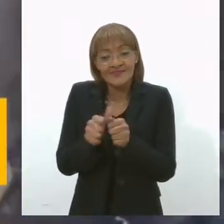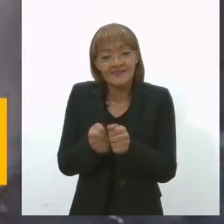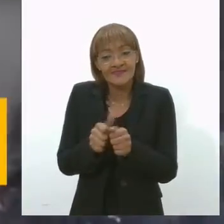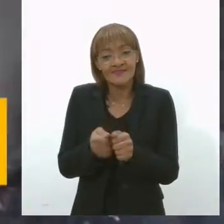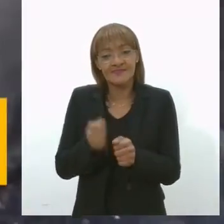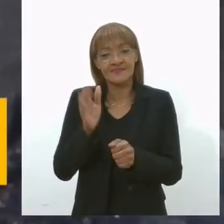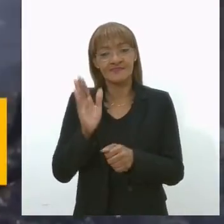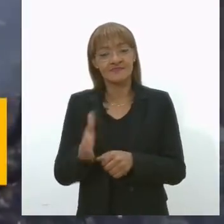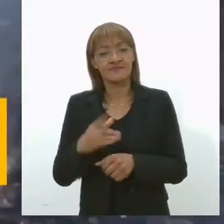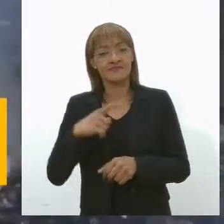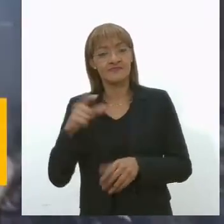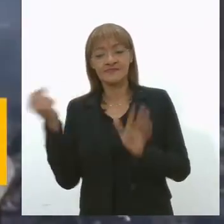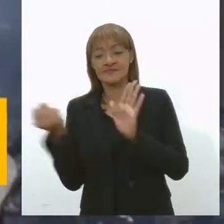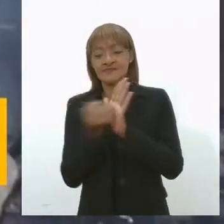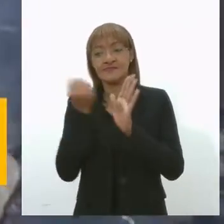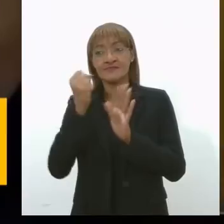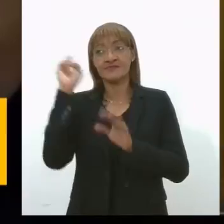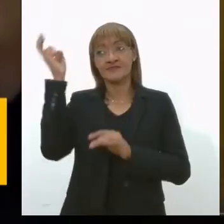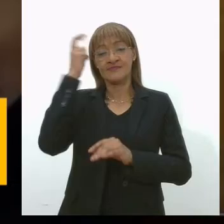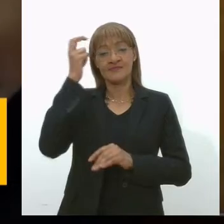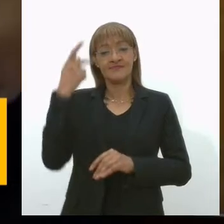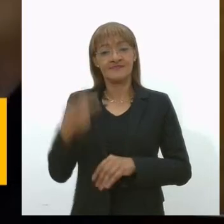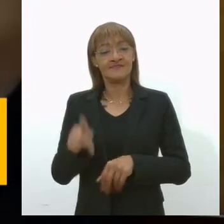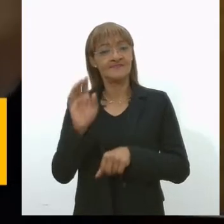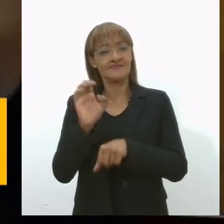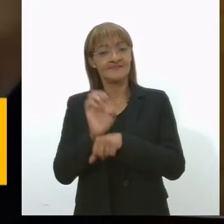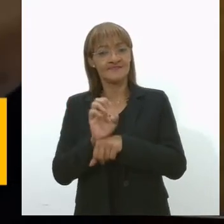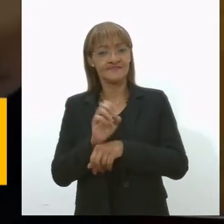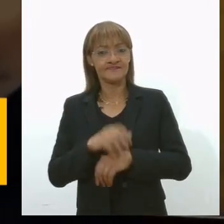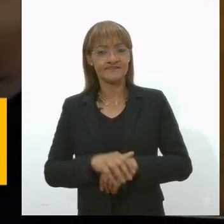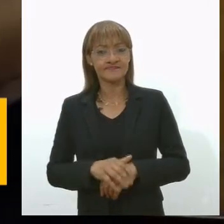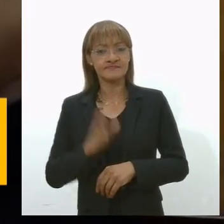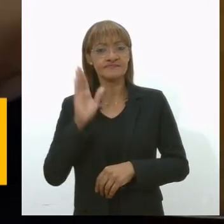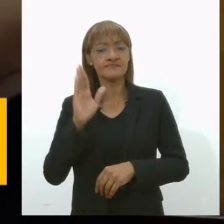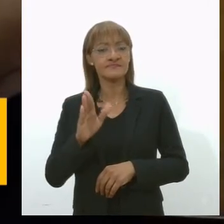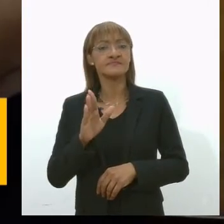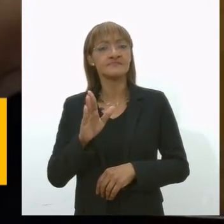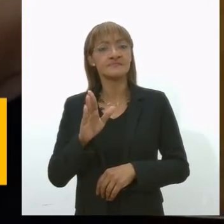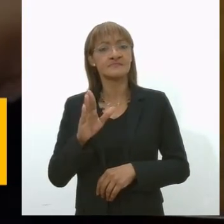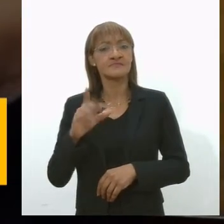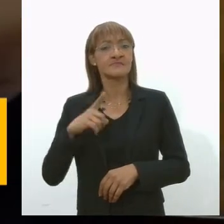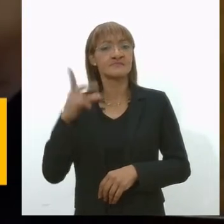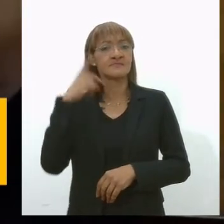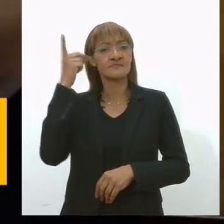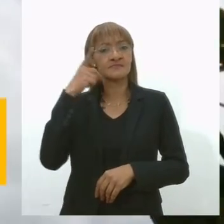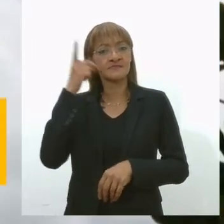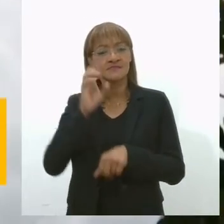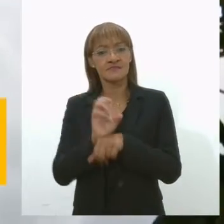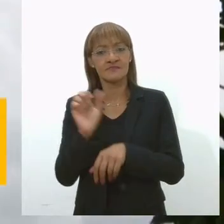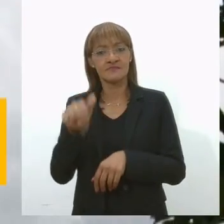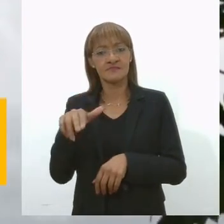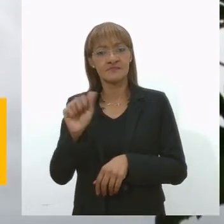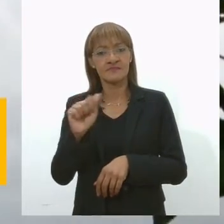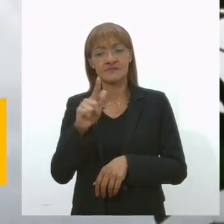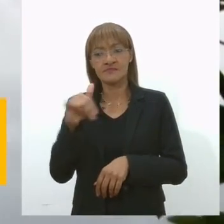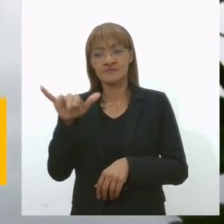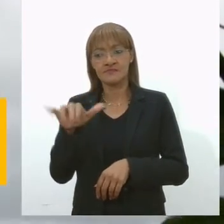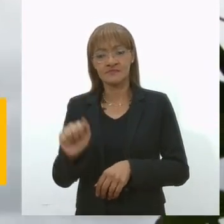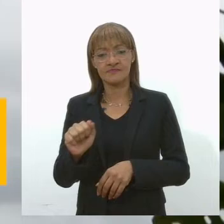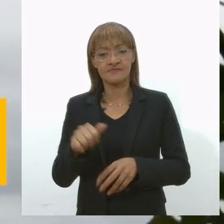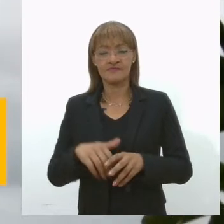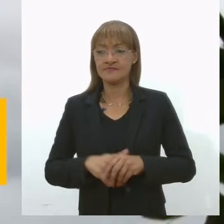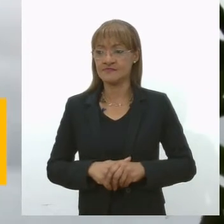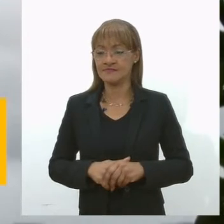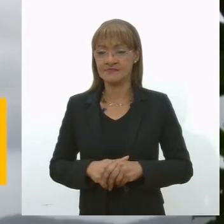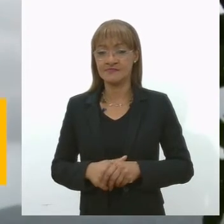patrimônio cultural e imaterial do Estado. Título dado pela então deputada estadual Ana Lúcia. Um cenário como